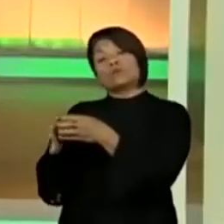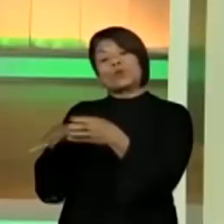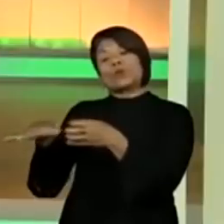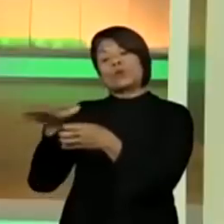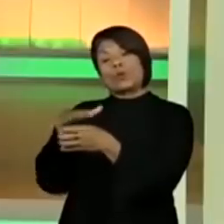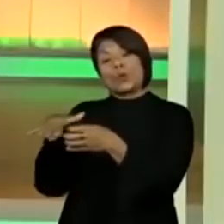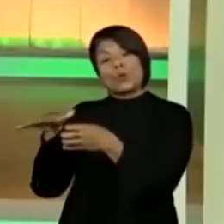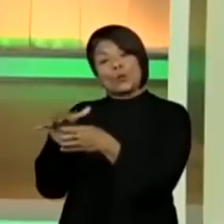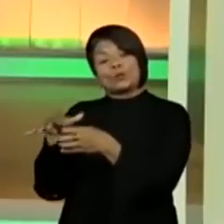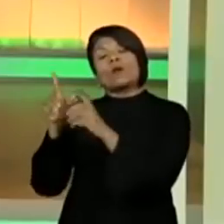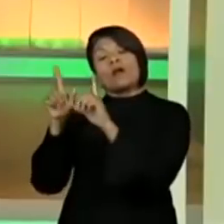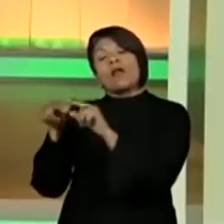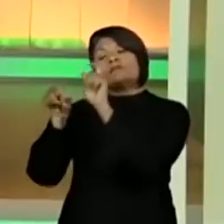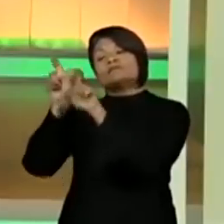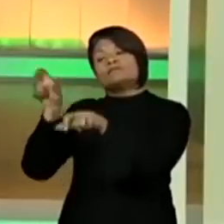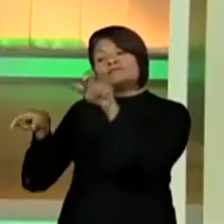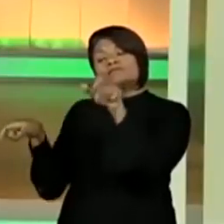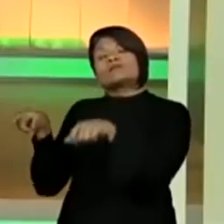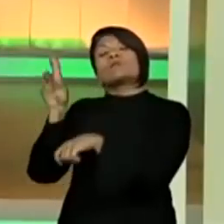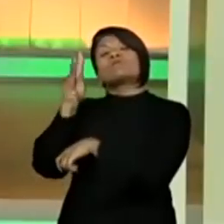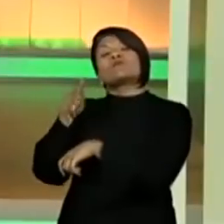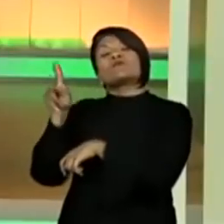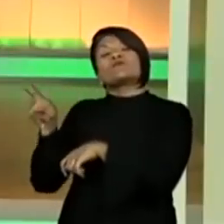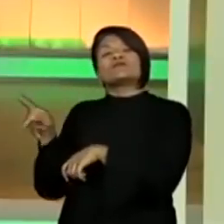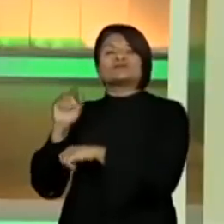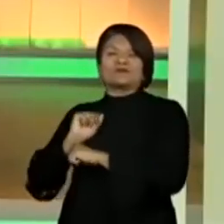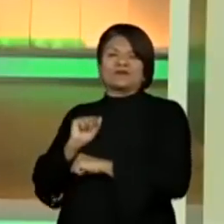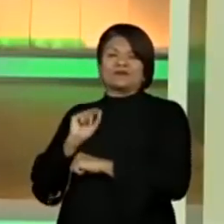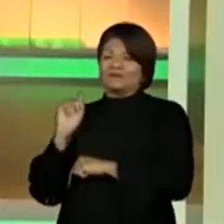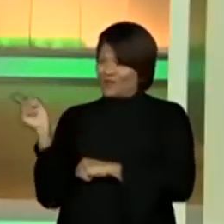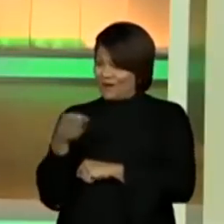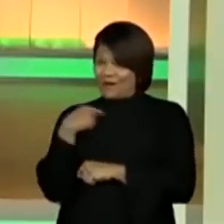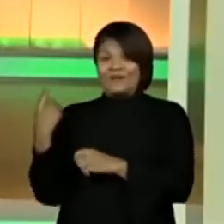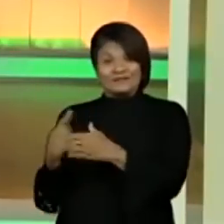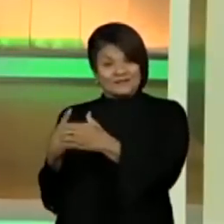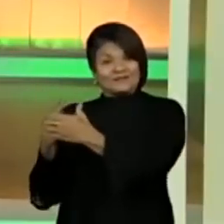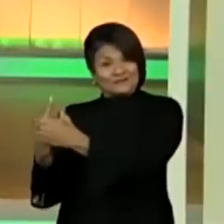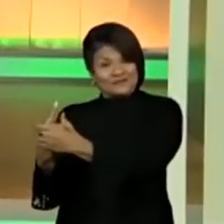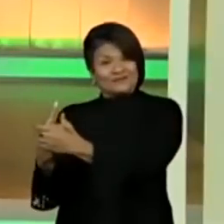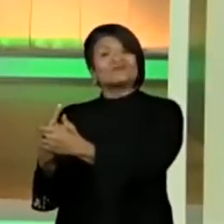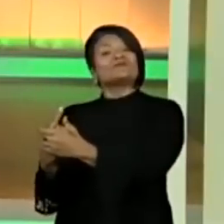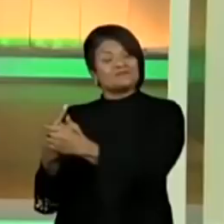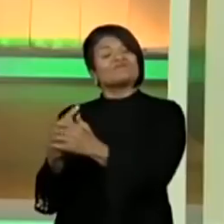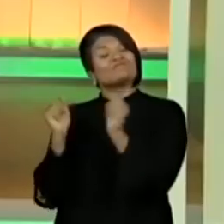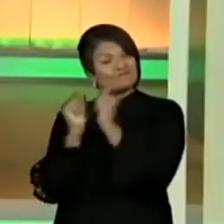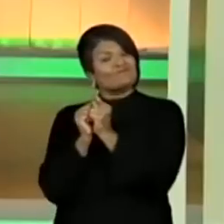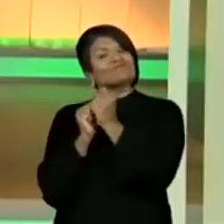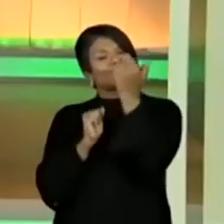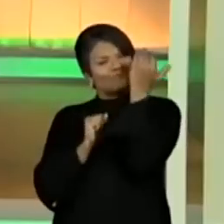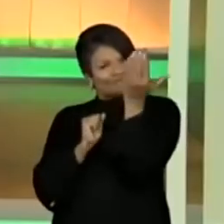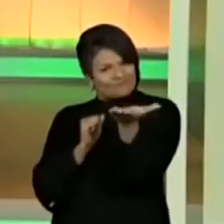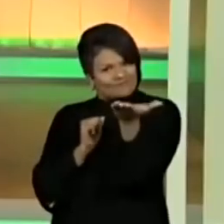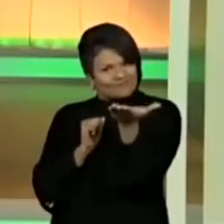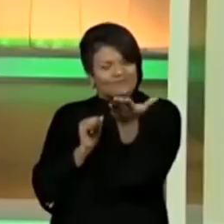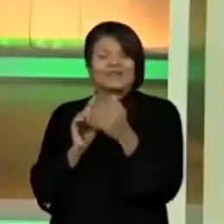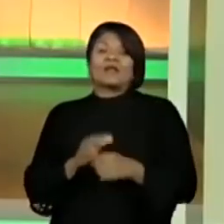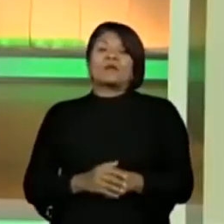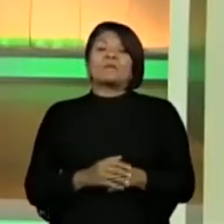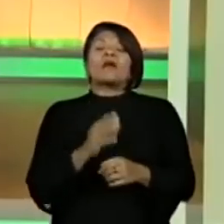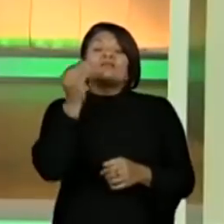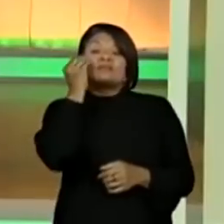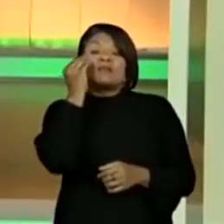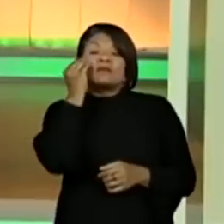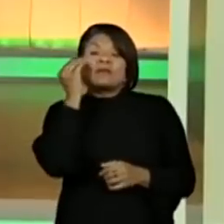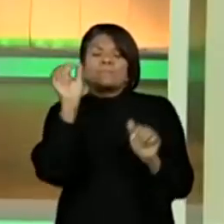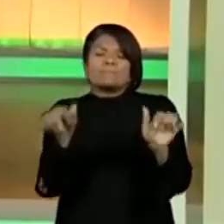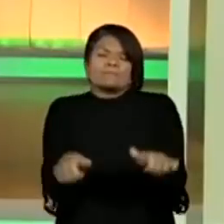menos importante, são os professores. Nós, eu também estou lá na ponta com vocês, tentando garantir aí